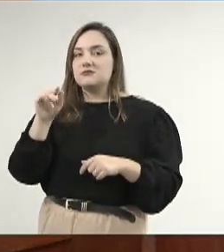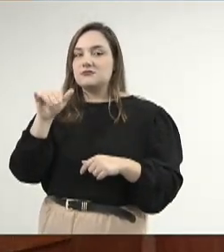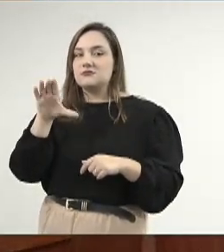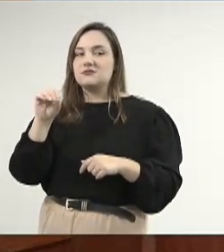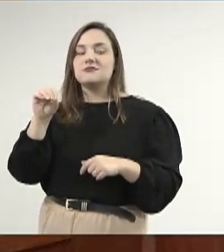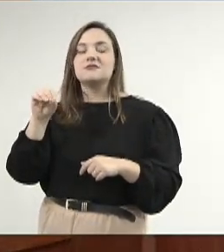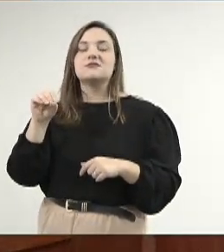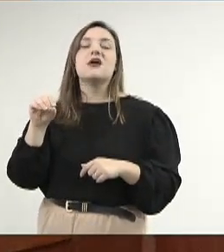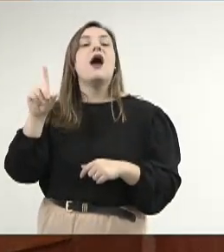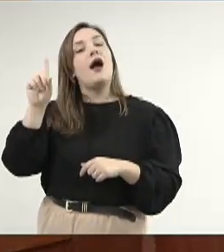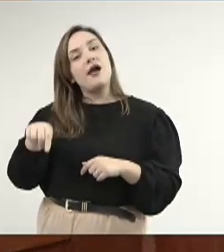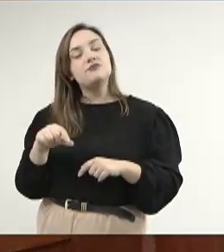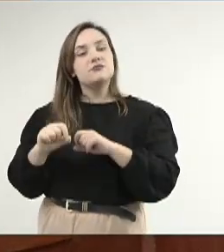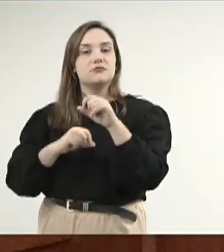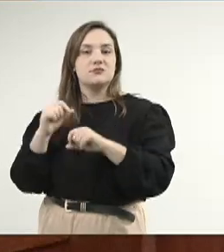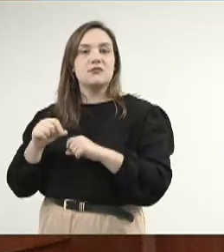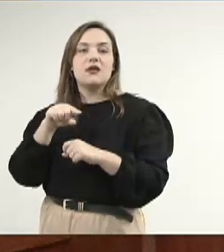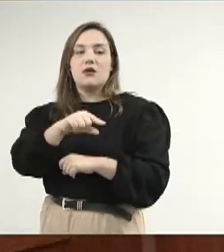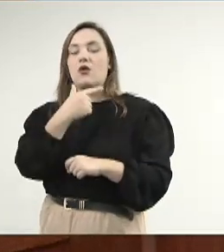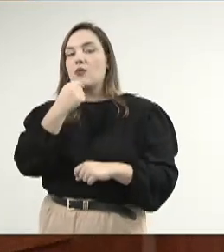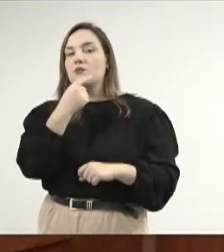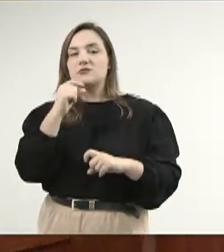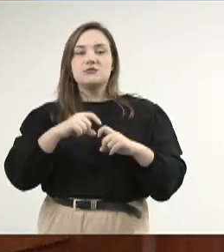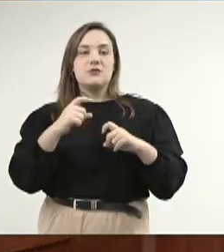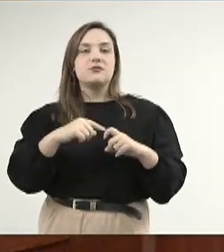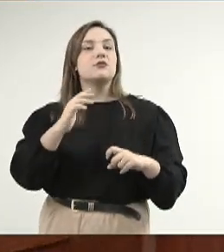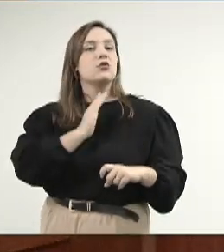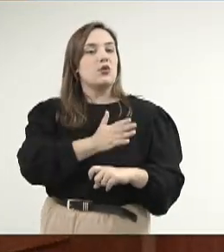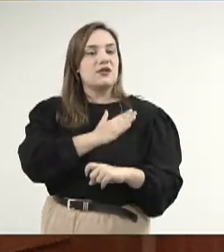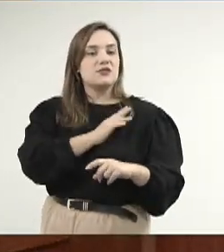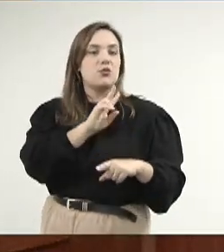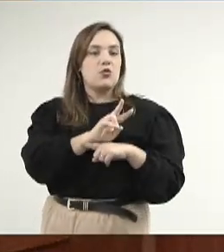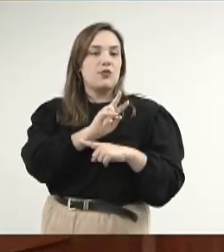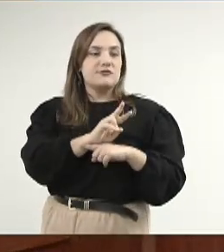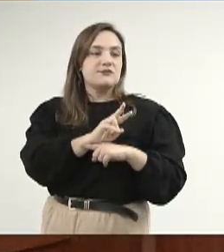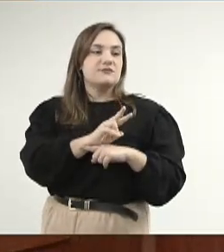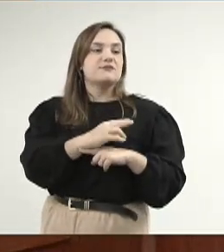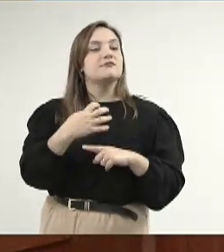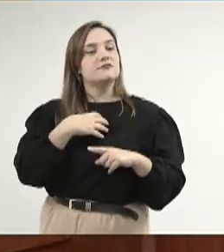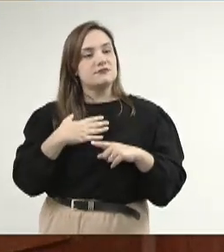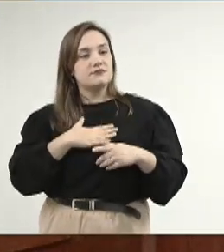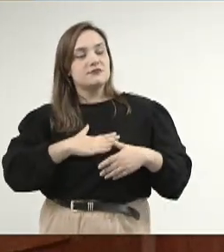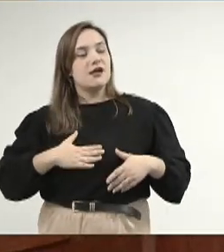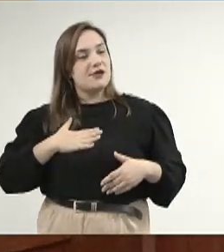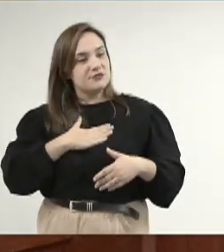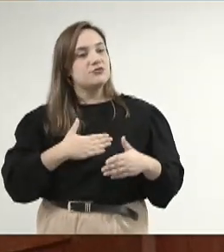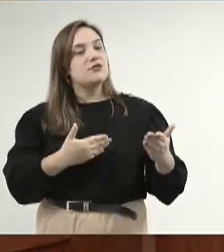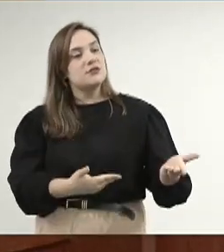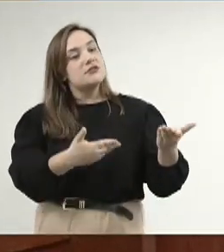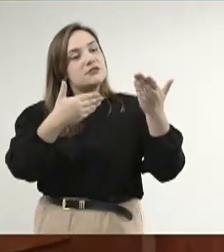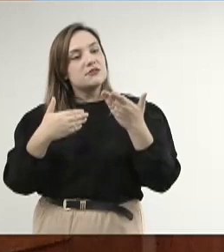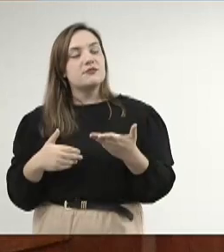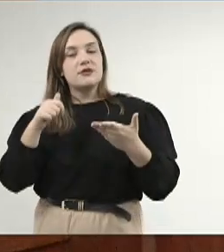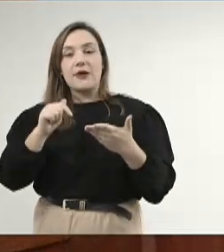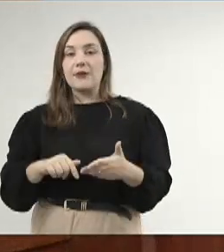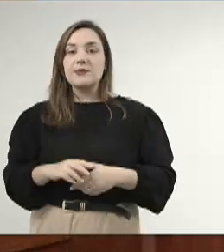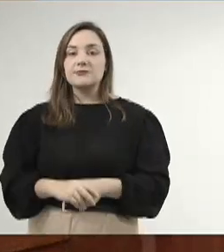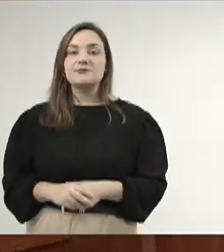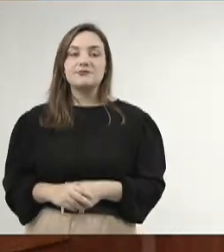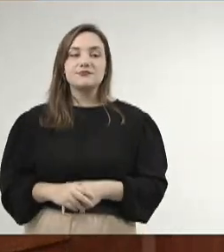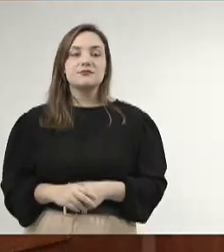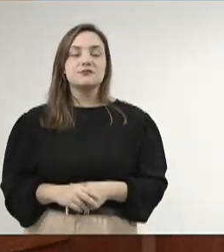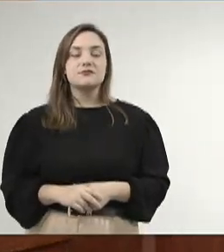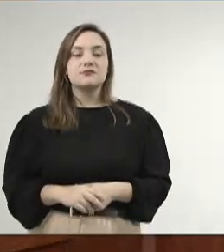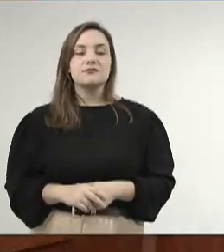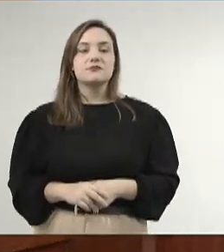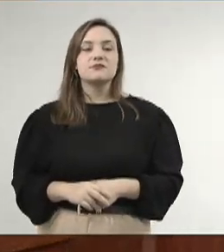Galberto, cardiologista aqui da nossa cidade, do nosso estado, e da alegria de recebê-los aqui, mais uma